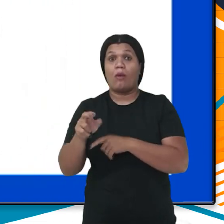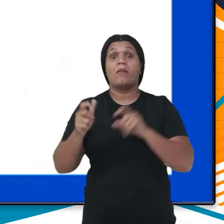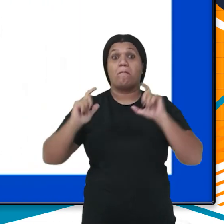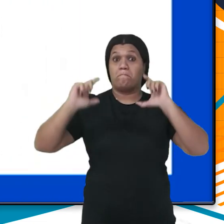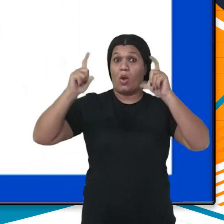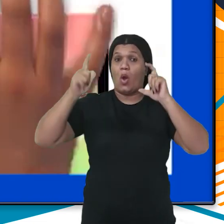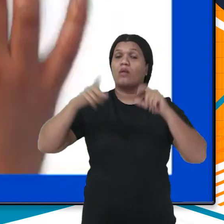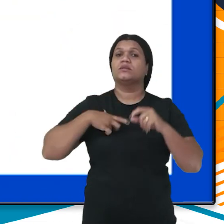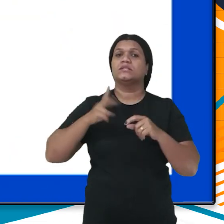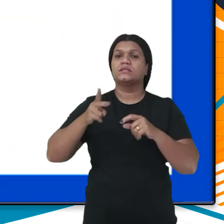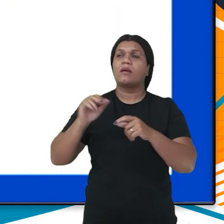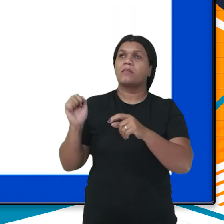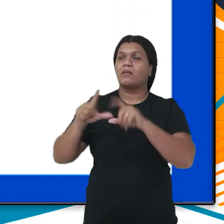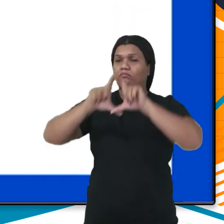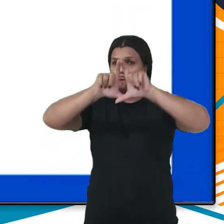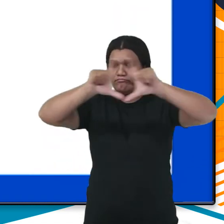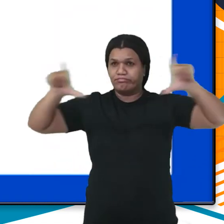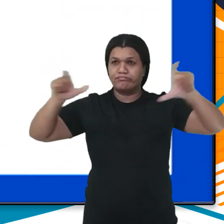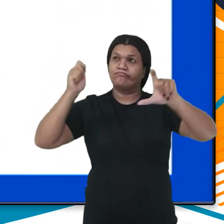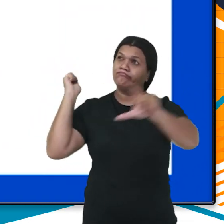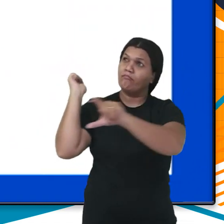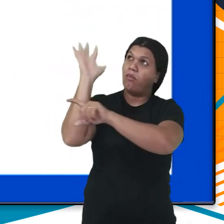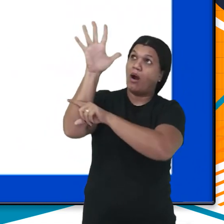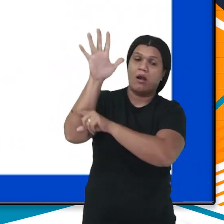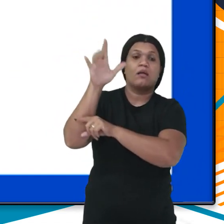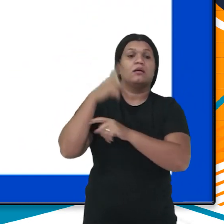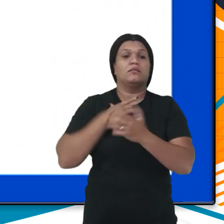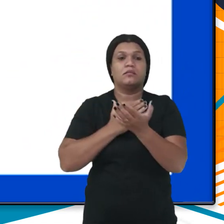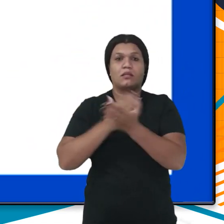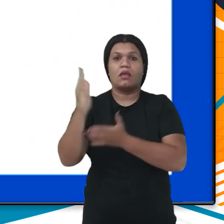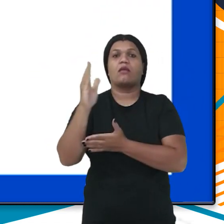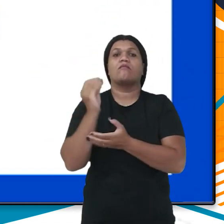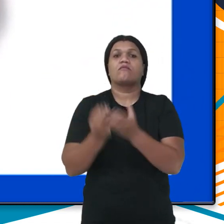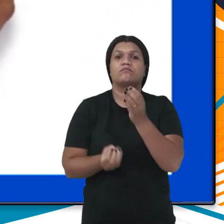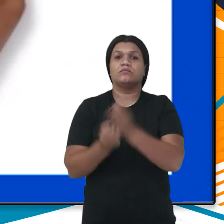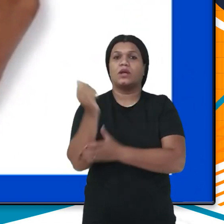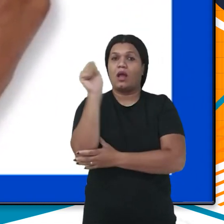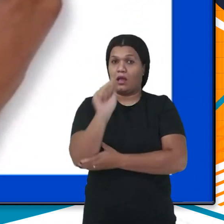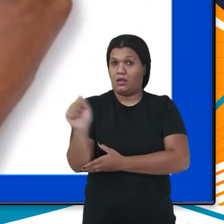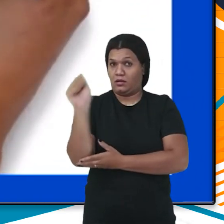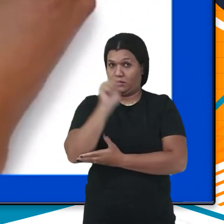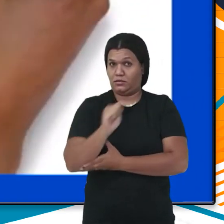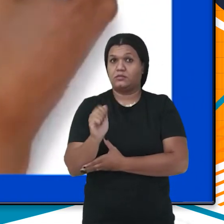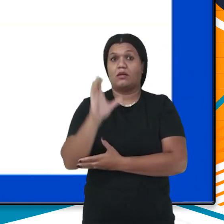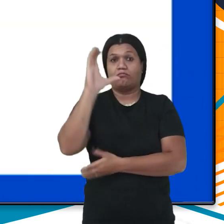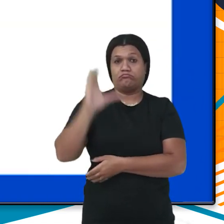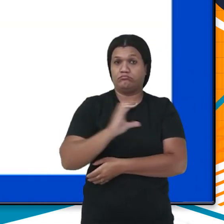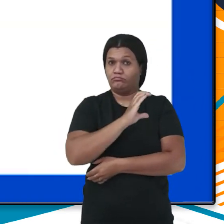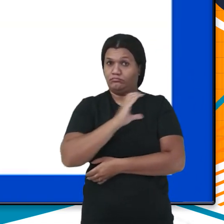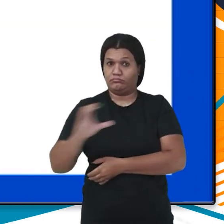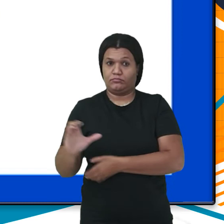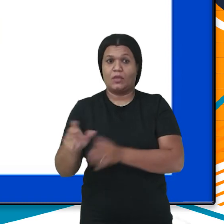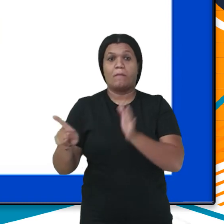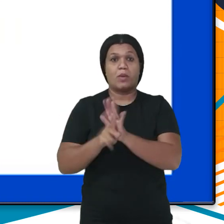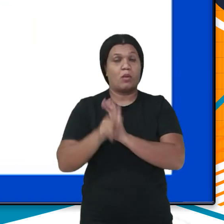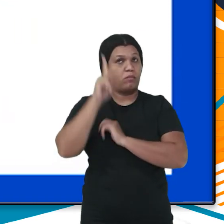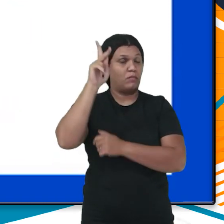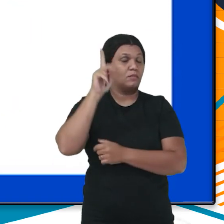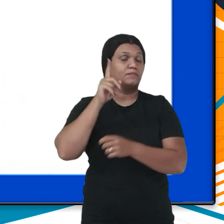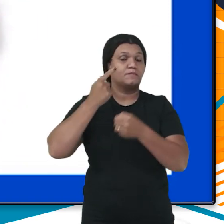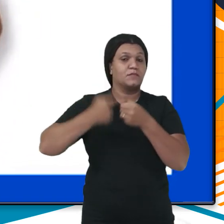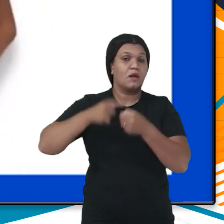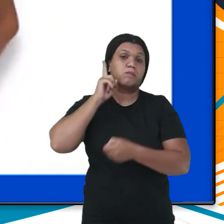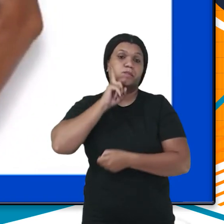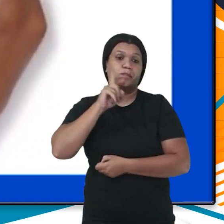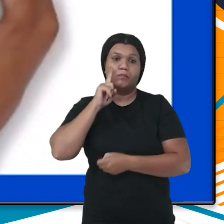vôleio sobre a rede. Criado na Associação Cristã de Moços, nos Estados Unidos, o vôleibol